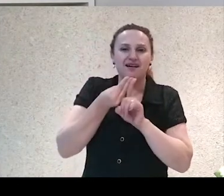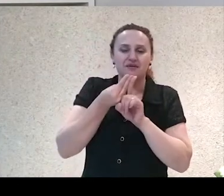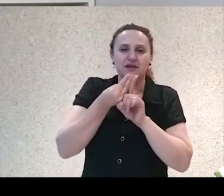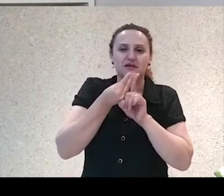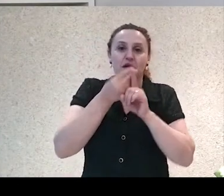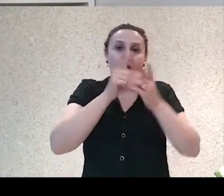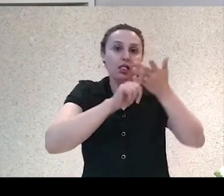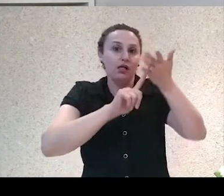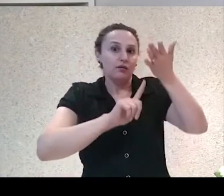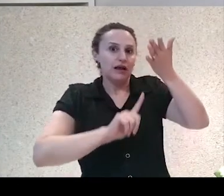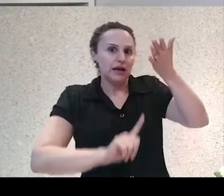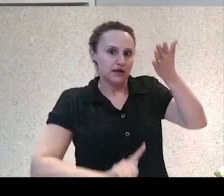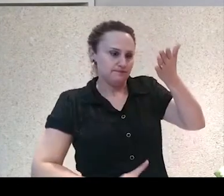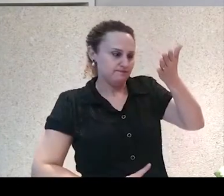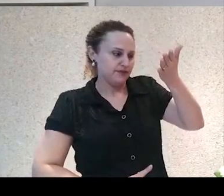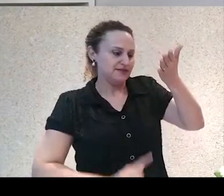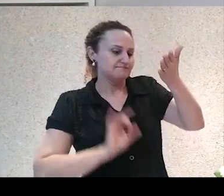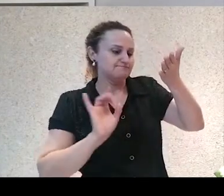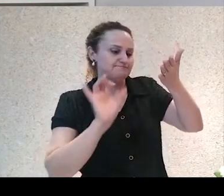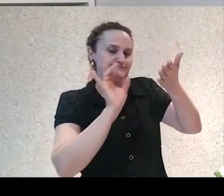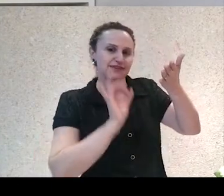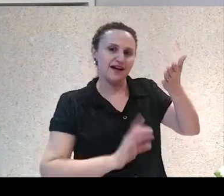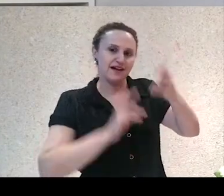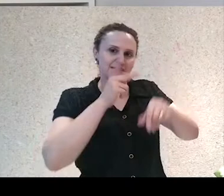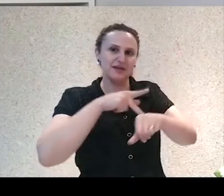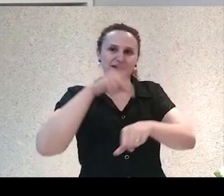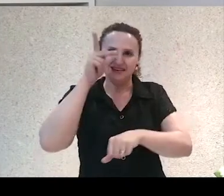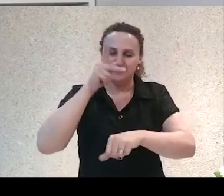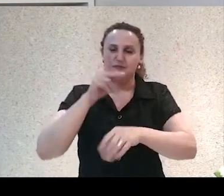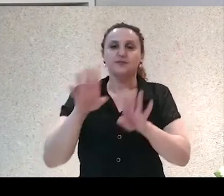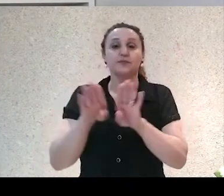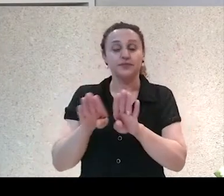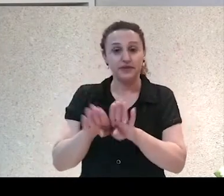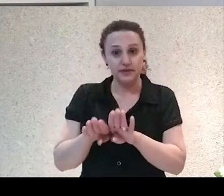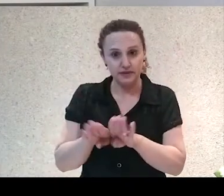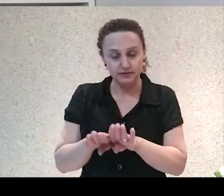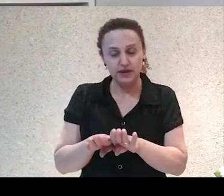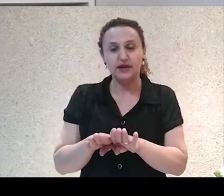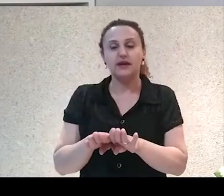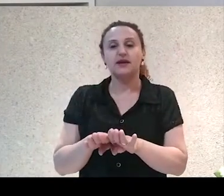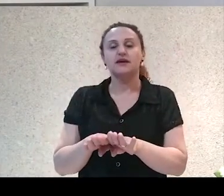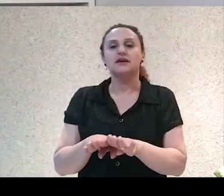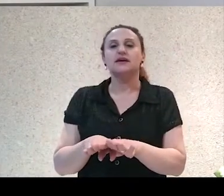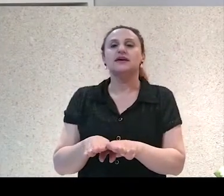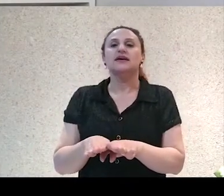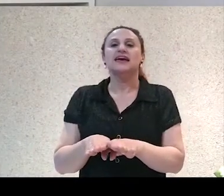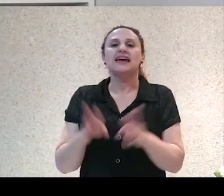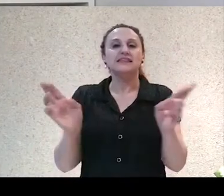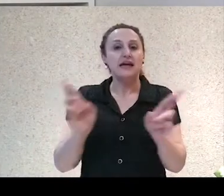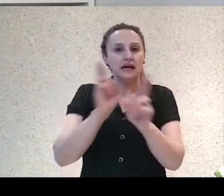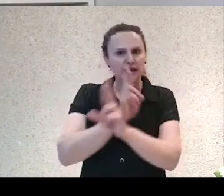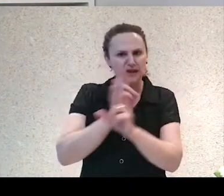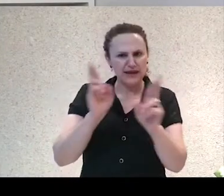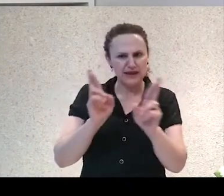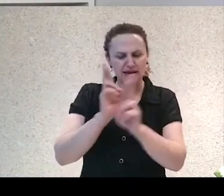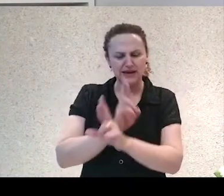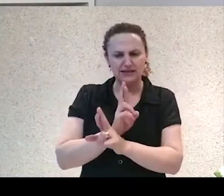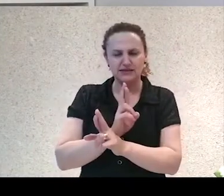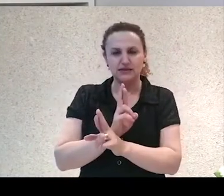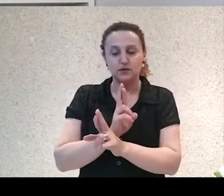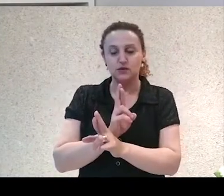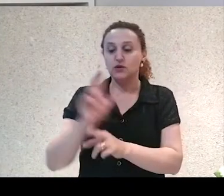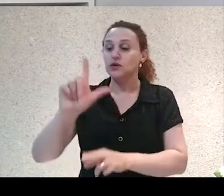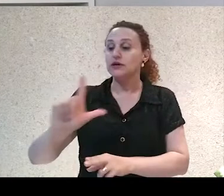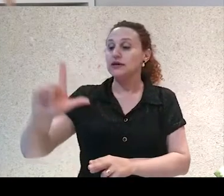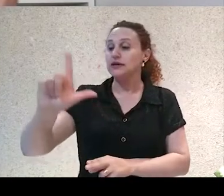de uma lista que representa, então, cada país. Outra coisa que, outro ponto que eu queria falar sobre essa relação entre literatura e o